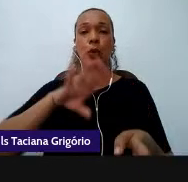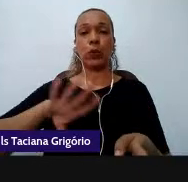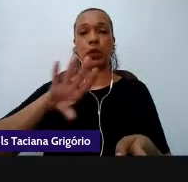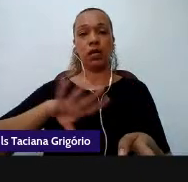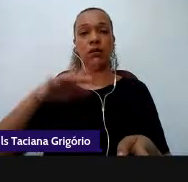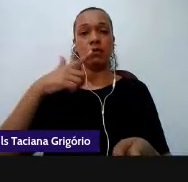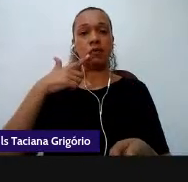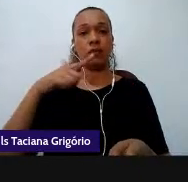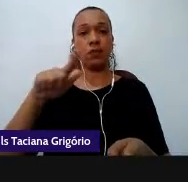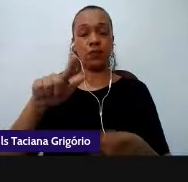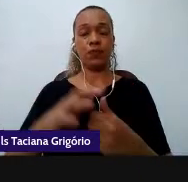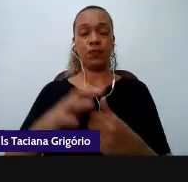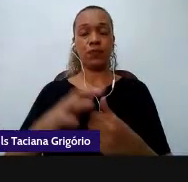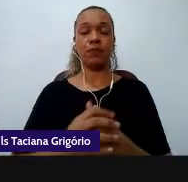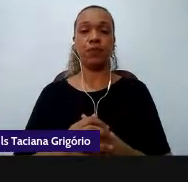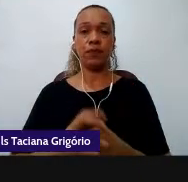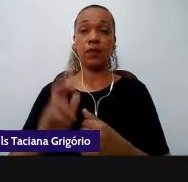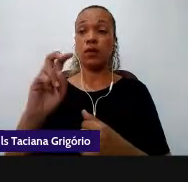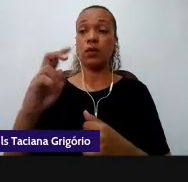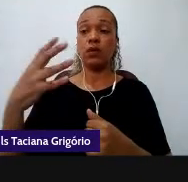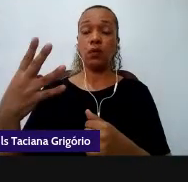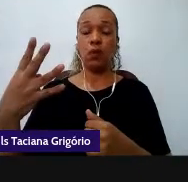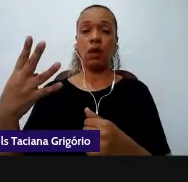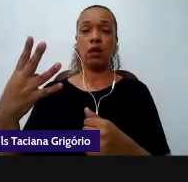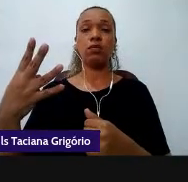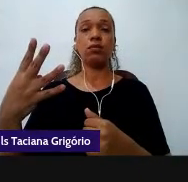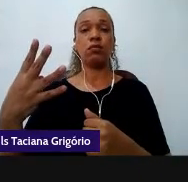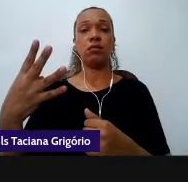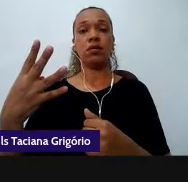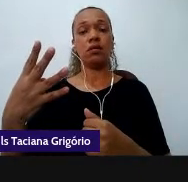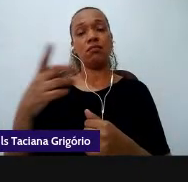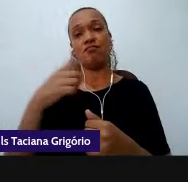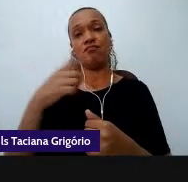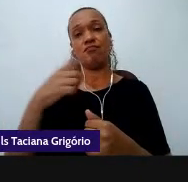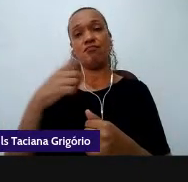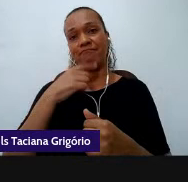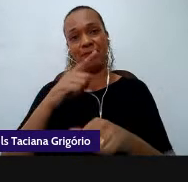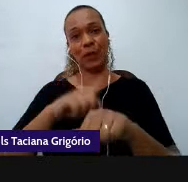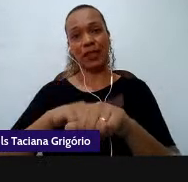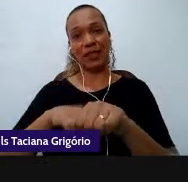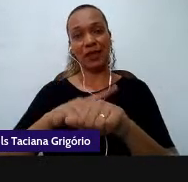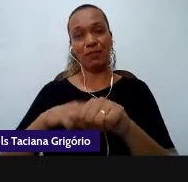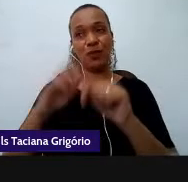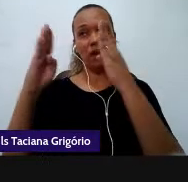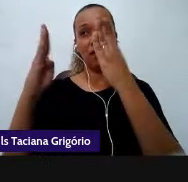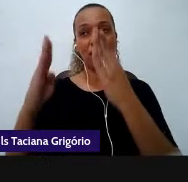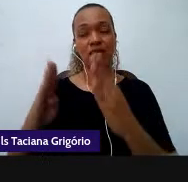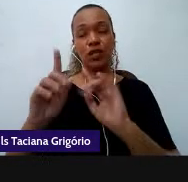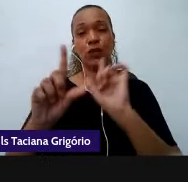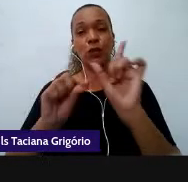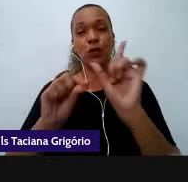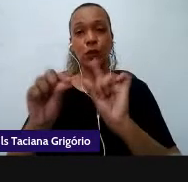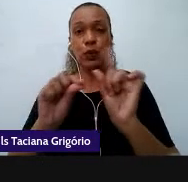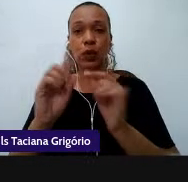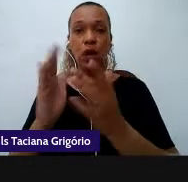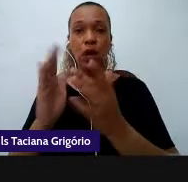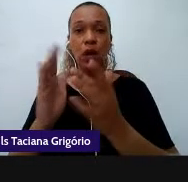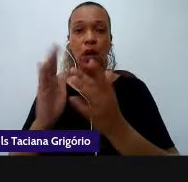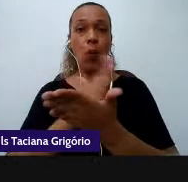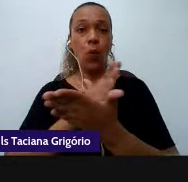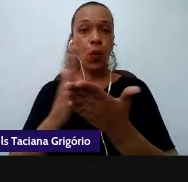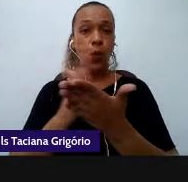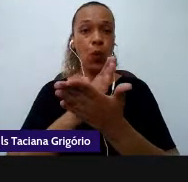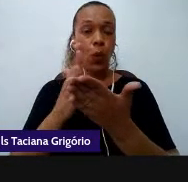não teríamos um tempo suficiente para analisá-las nós selecionamos algumas e fizemos